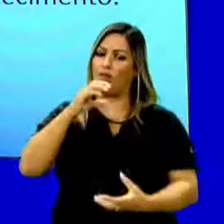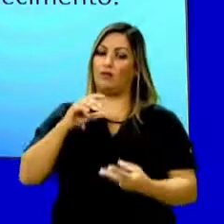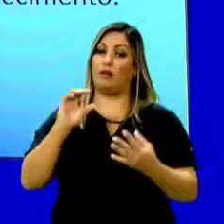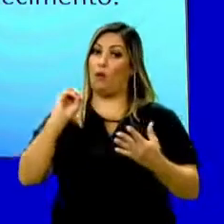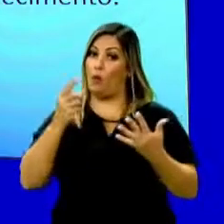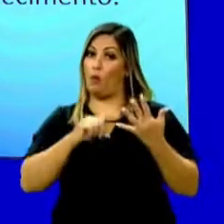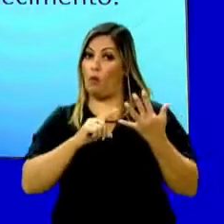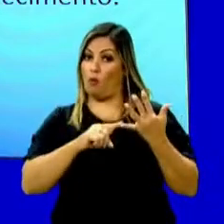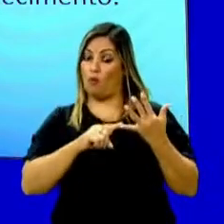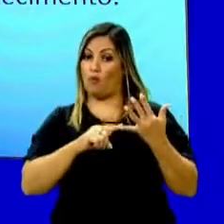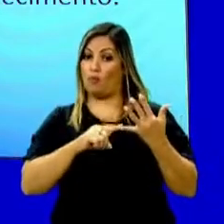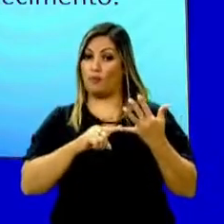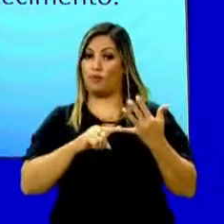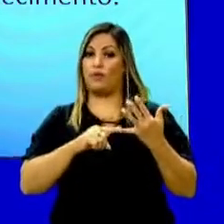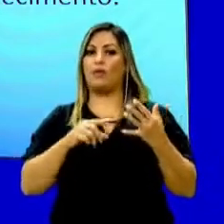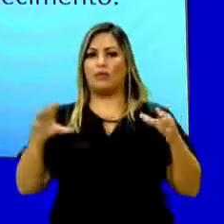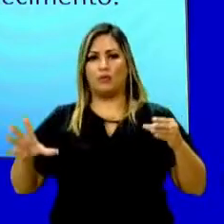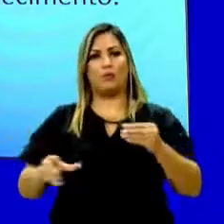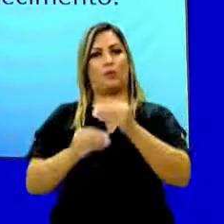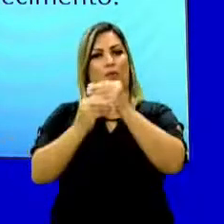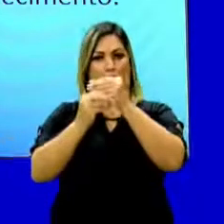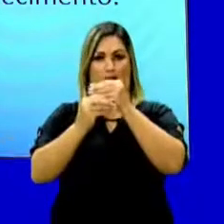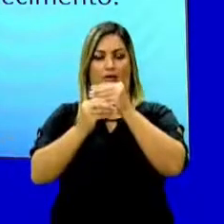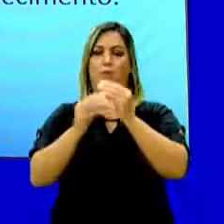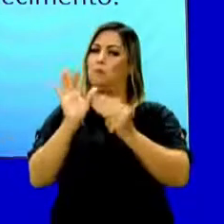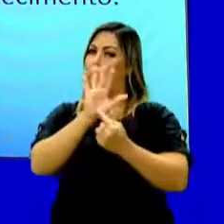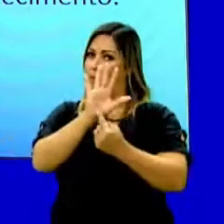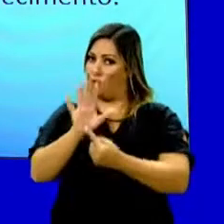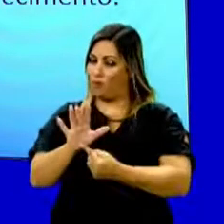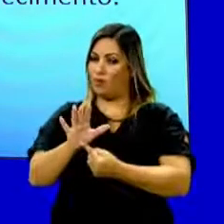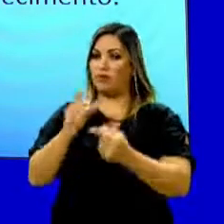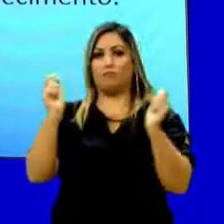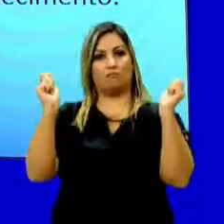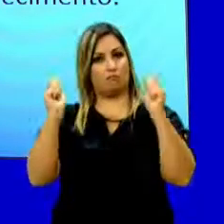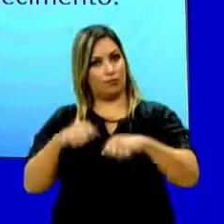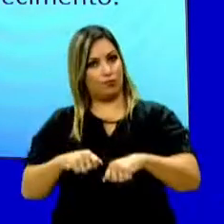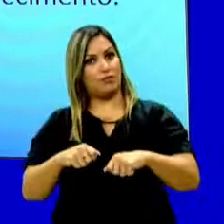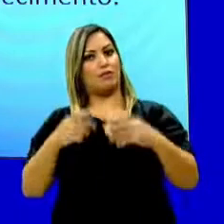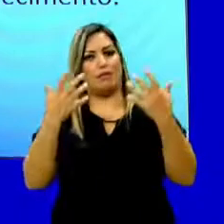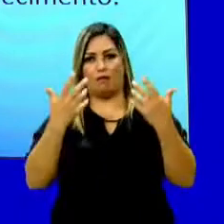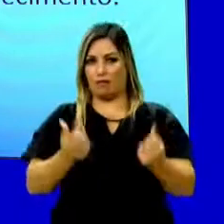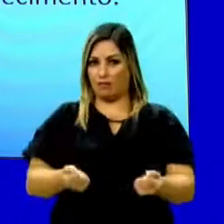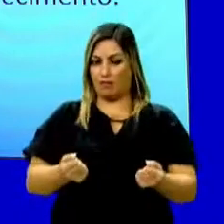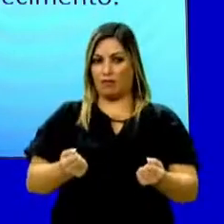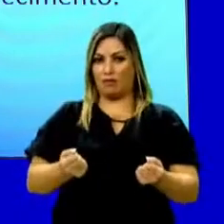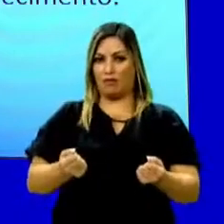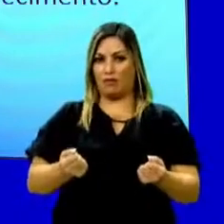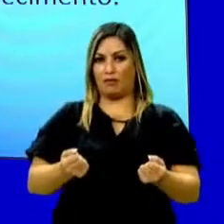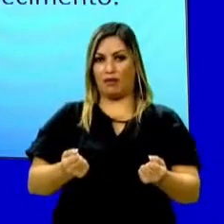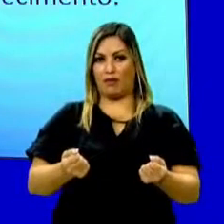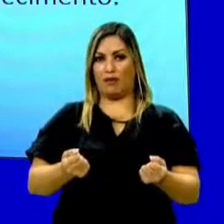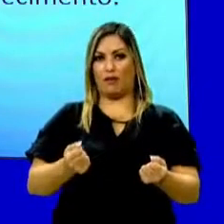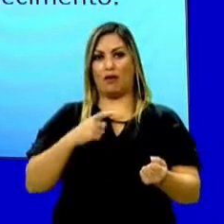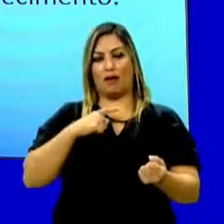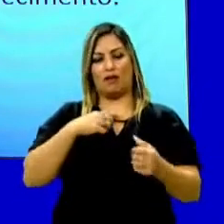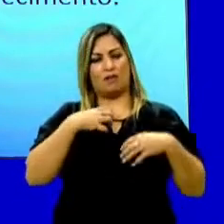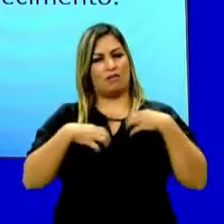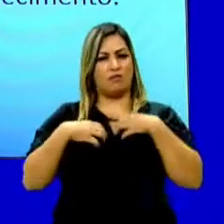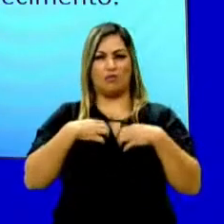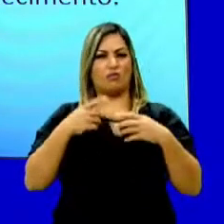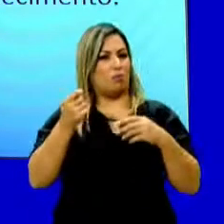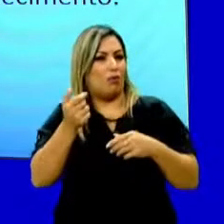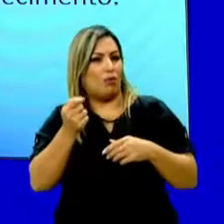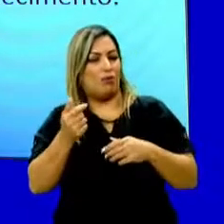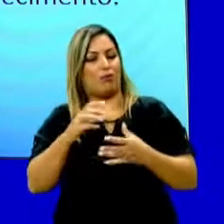ou, eles são complementares, mostram que é possível aceitar sem angústia